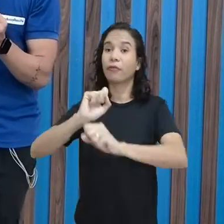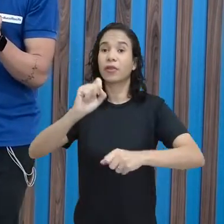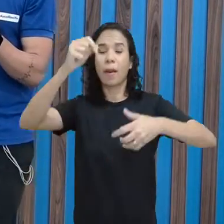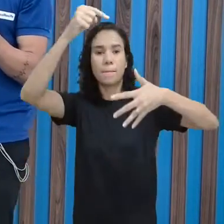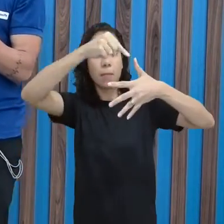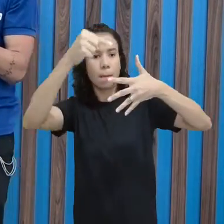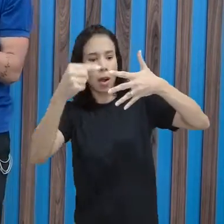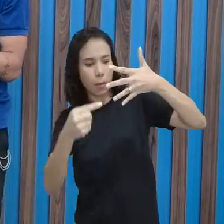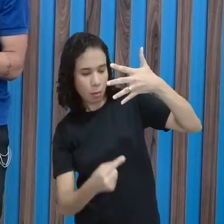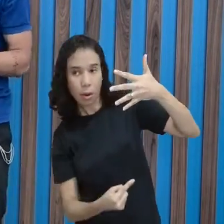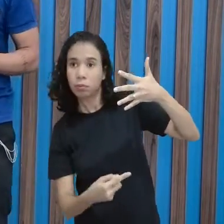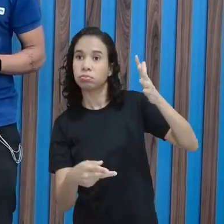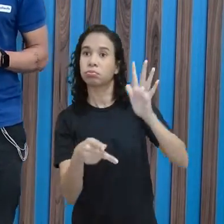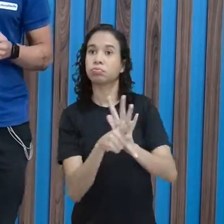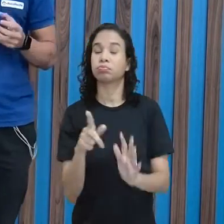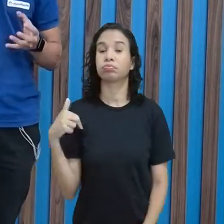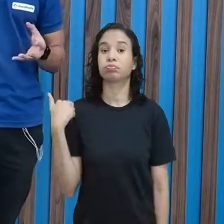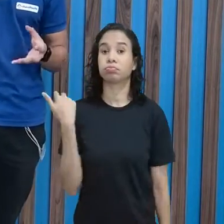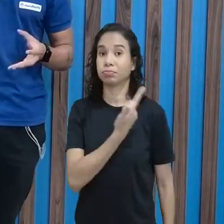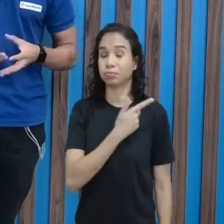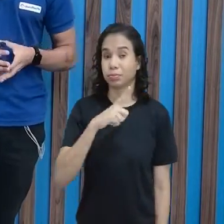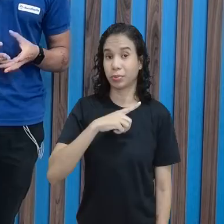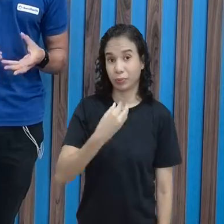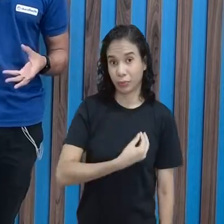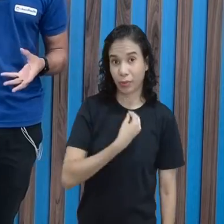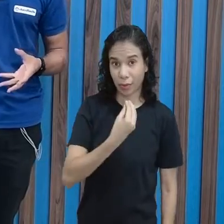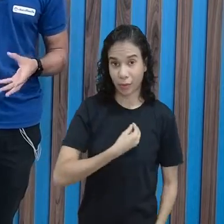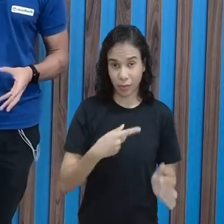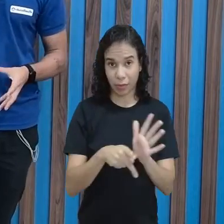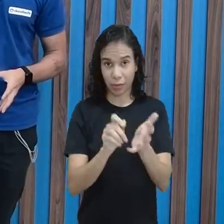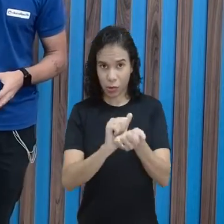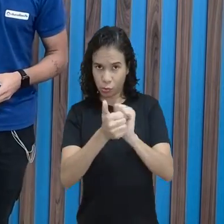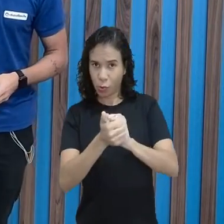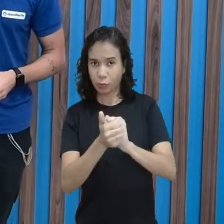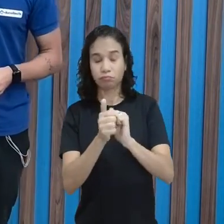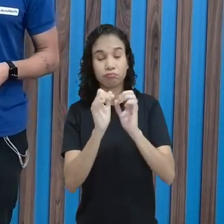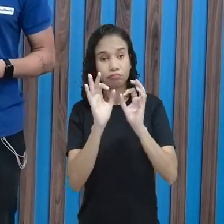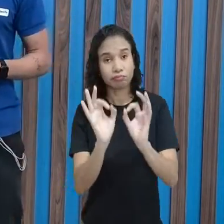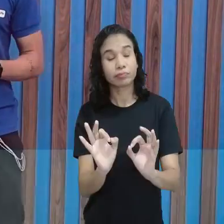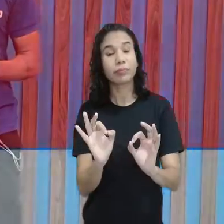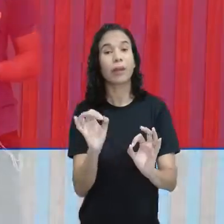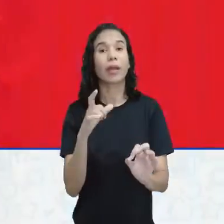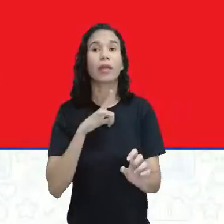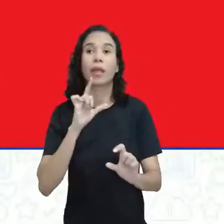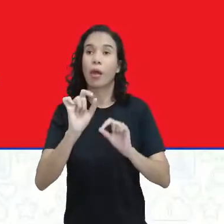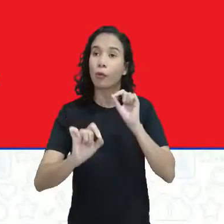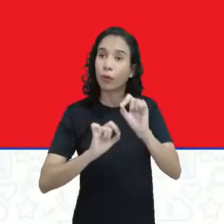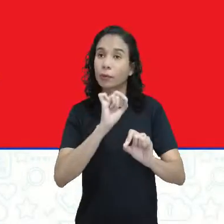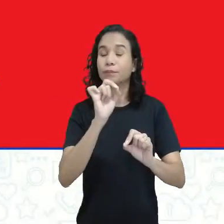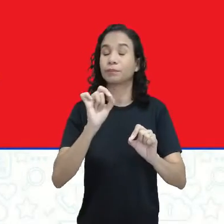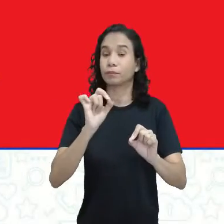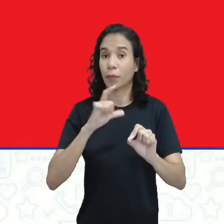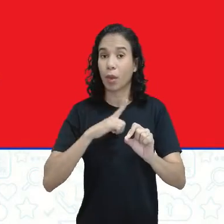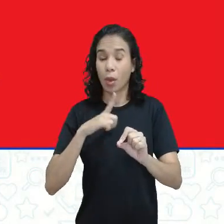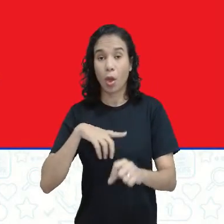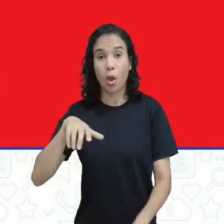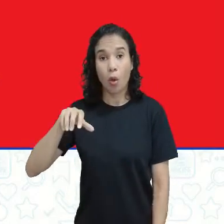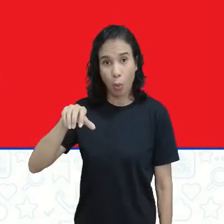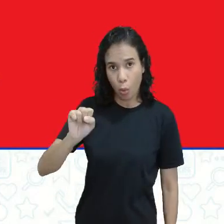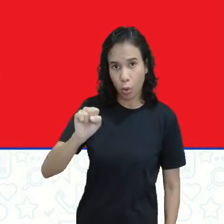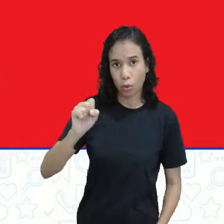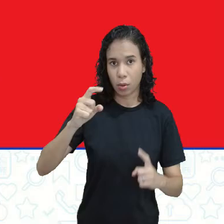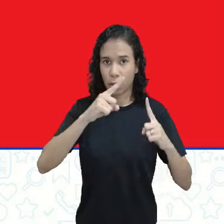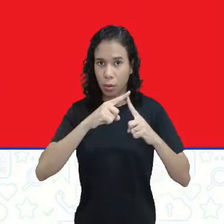as classificações que a gente tem dentro dos esportes, né? Então, nós temos aí, eu trouxe oito para